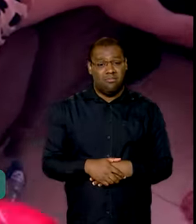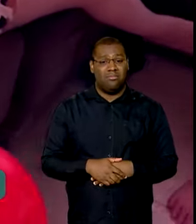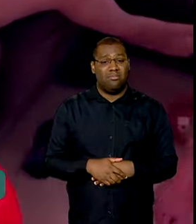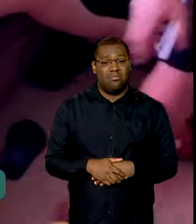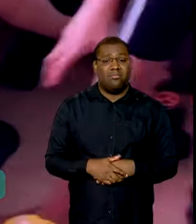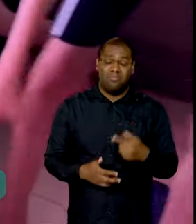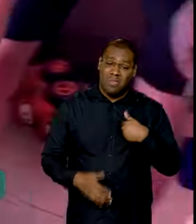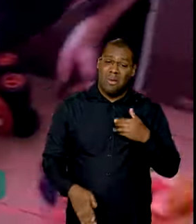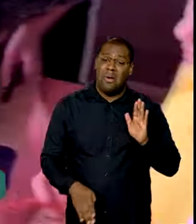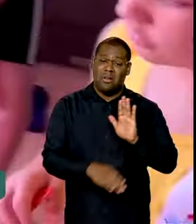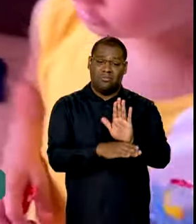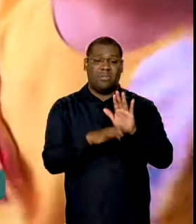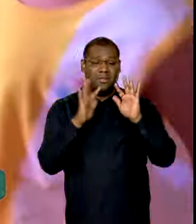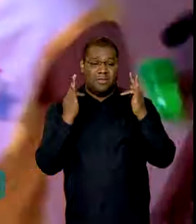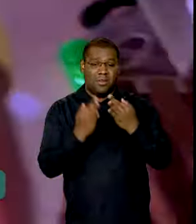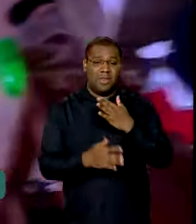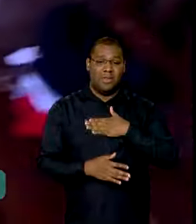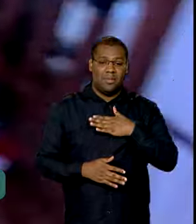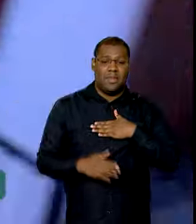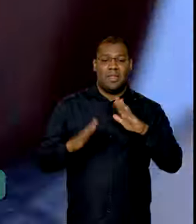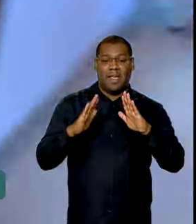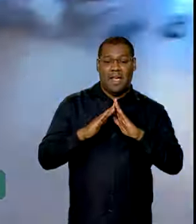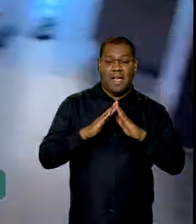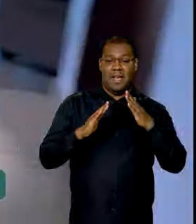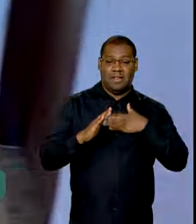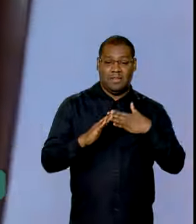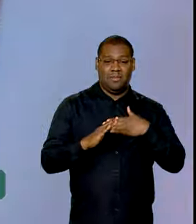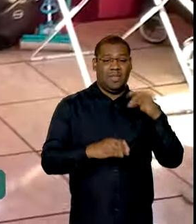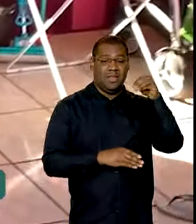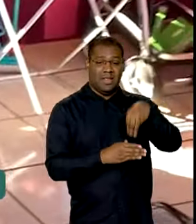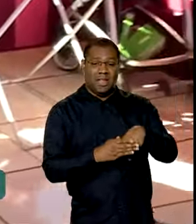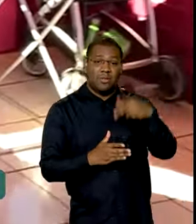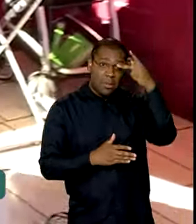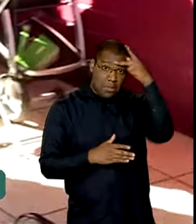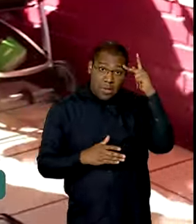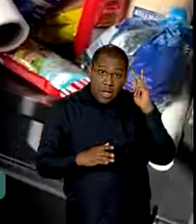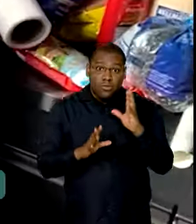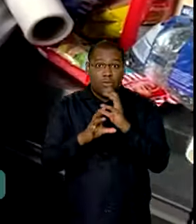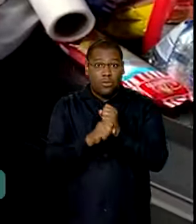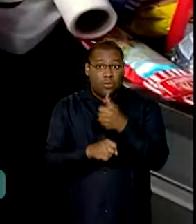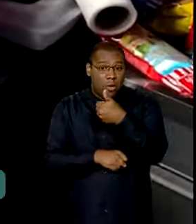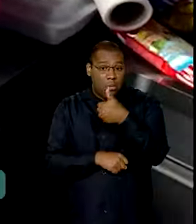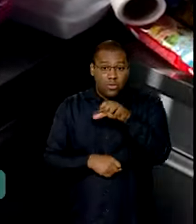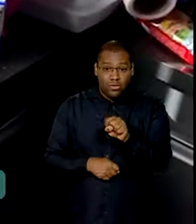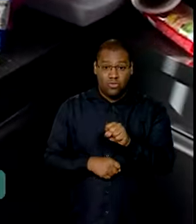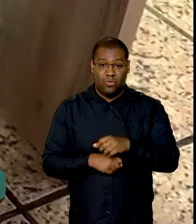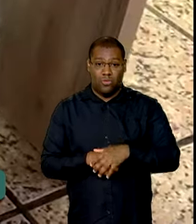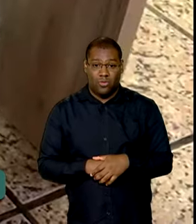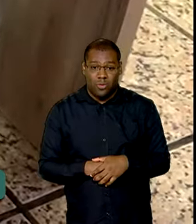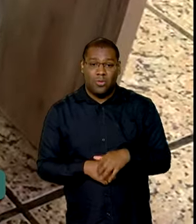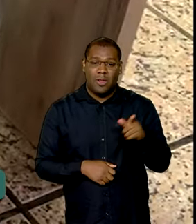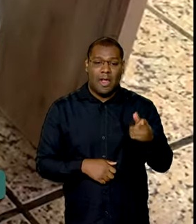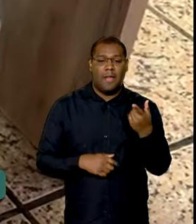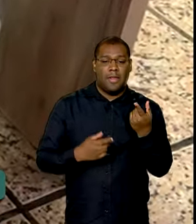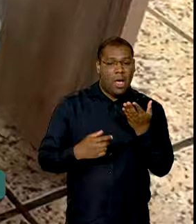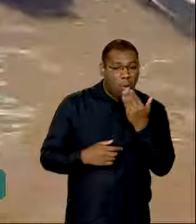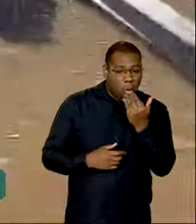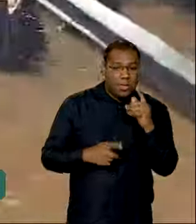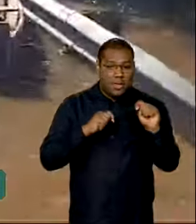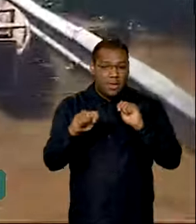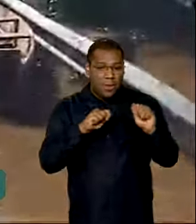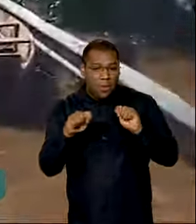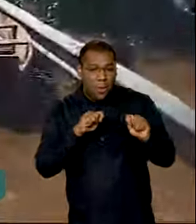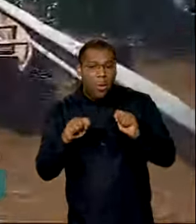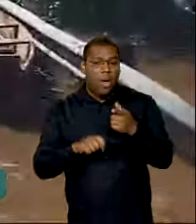E agora nós estamos aqui em casa, né? São em torno de 18 pessoas. Estamos racionando comida, racionando água.